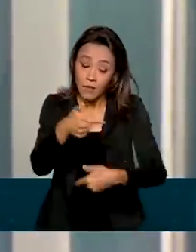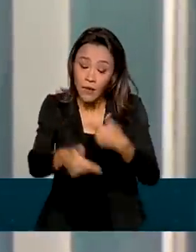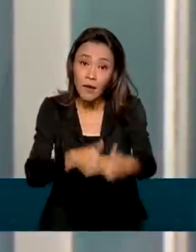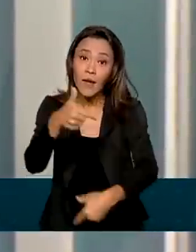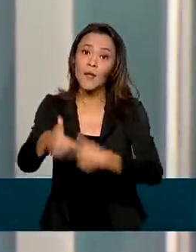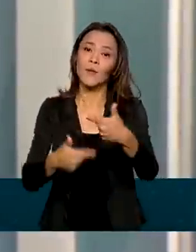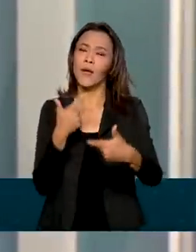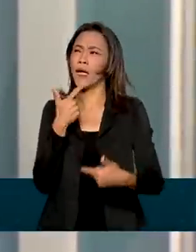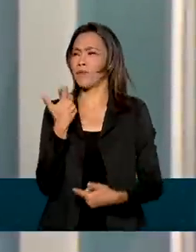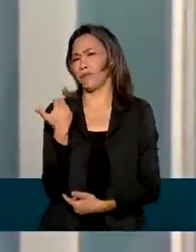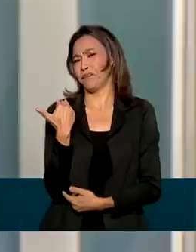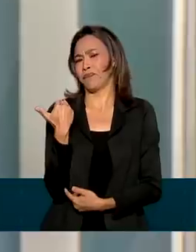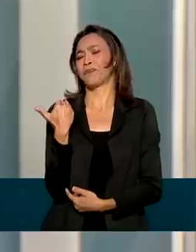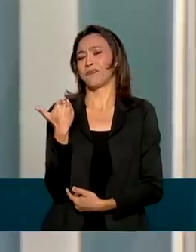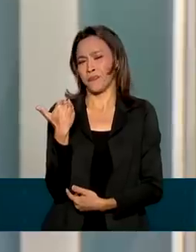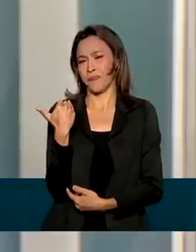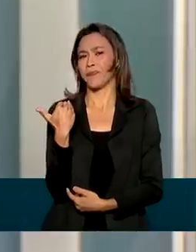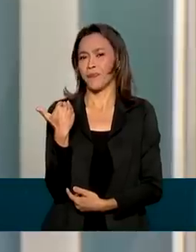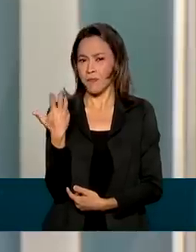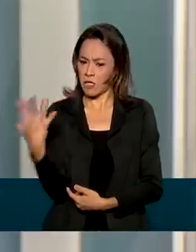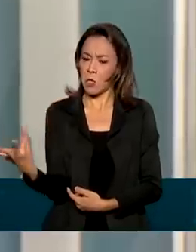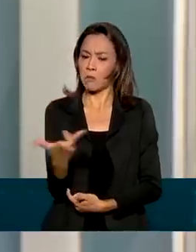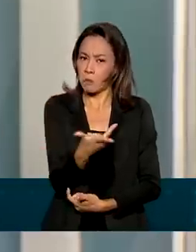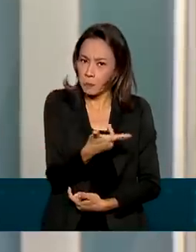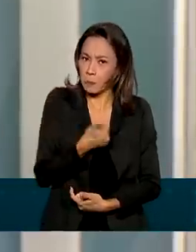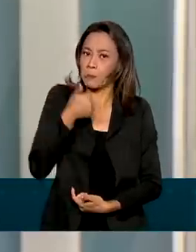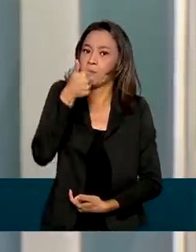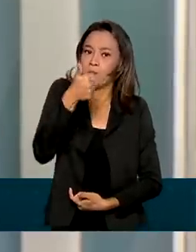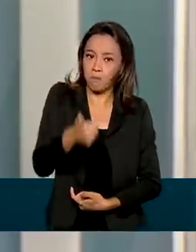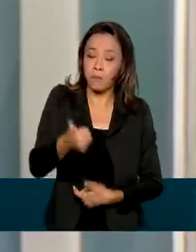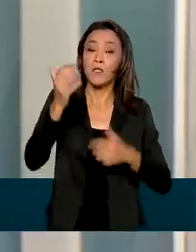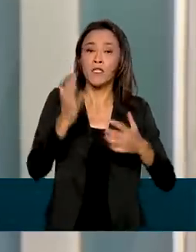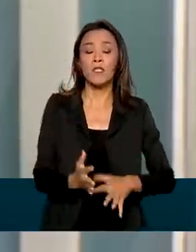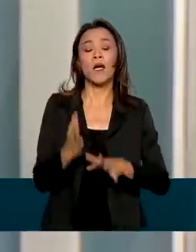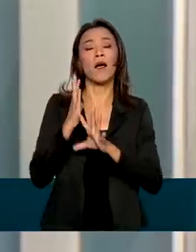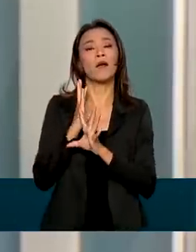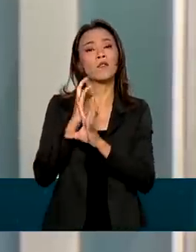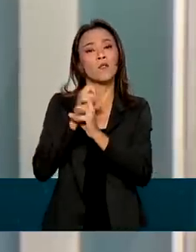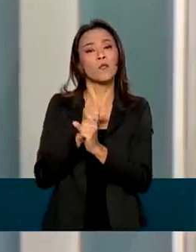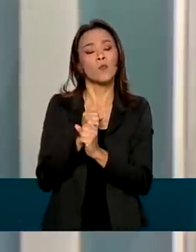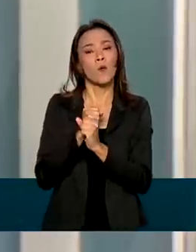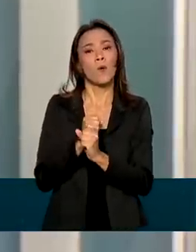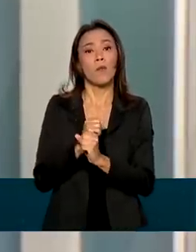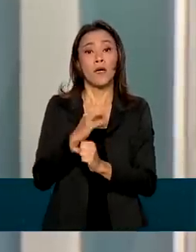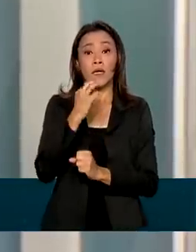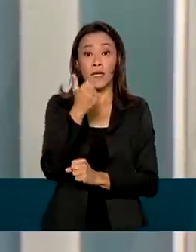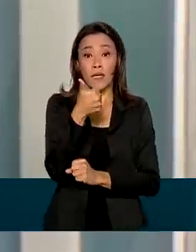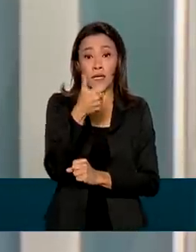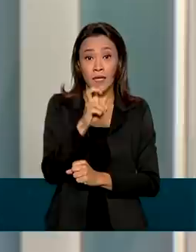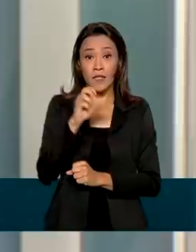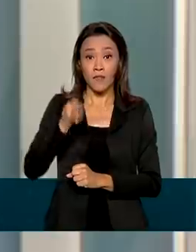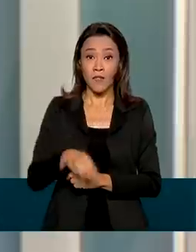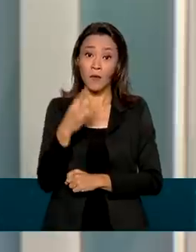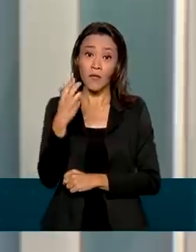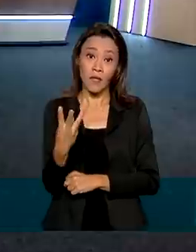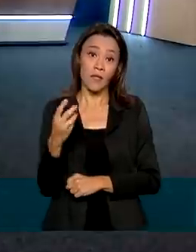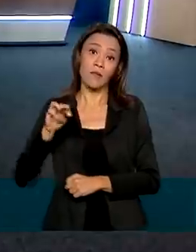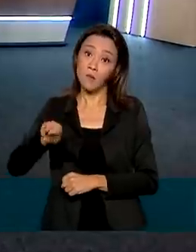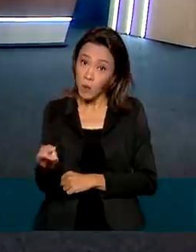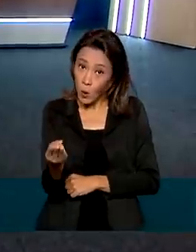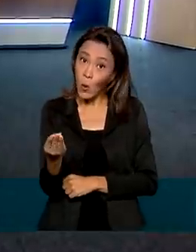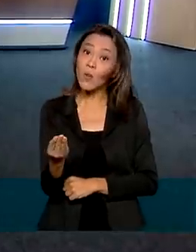recente, um trabalho muito efetivo, que já soma 15,3 bilhões de recursos